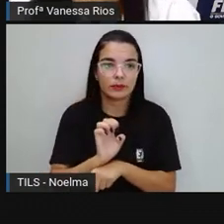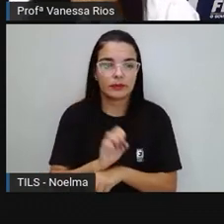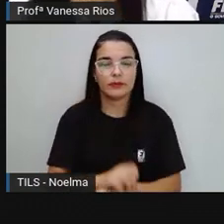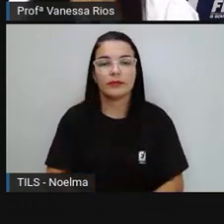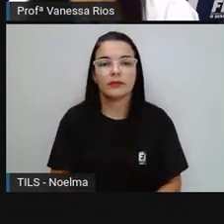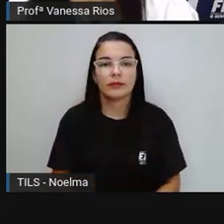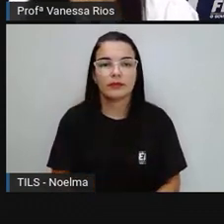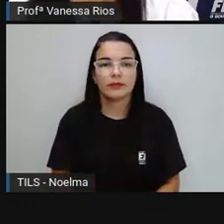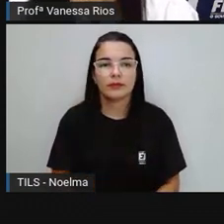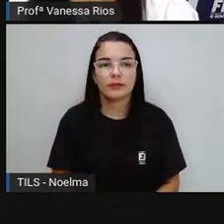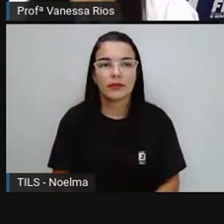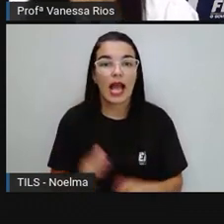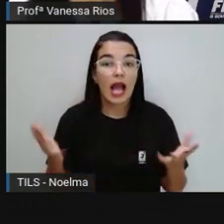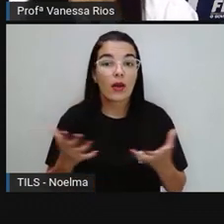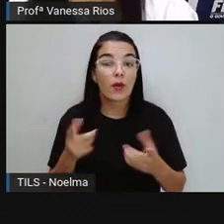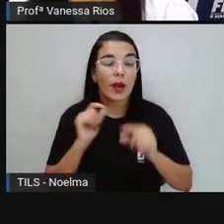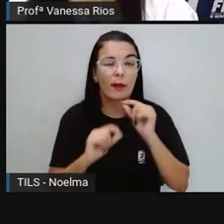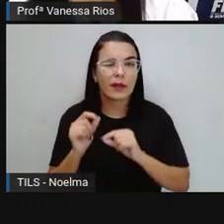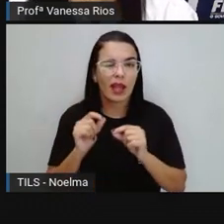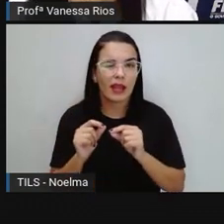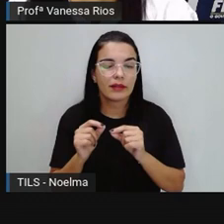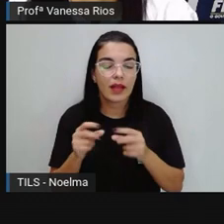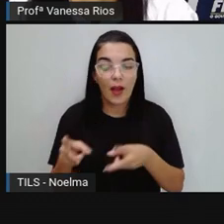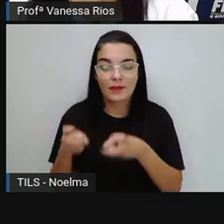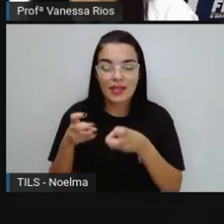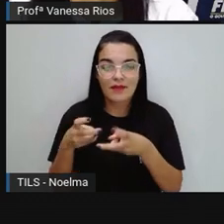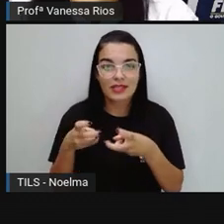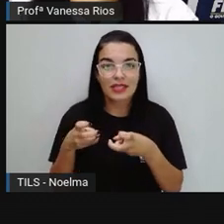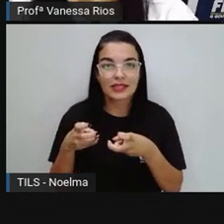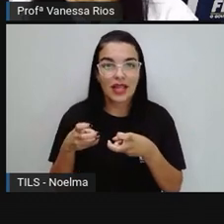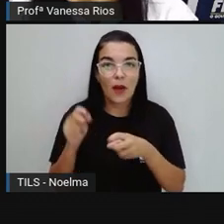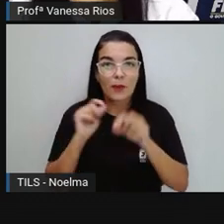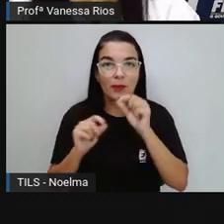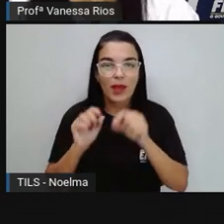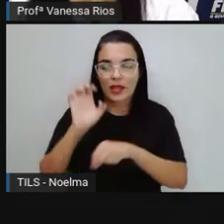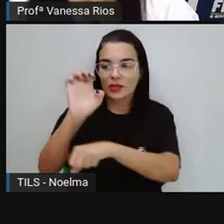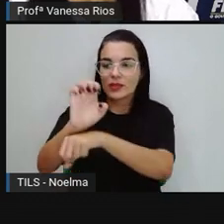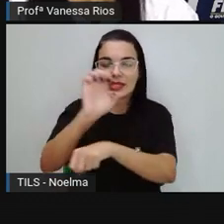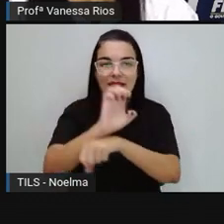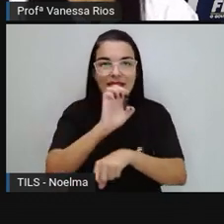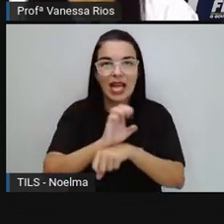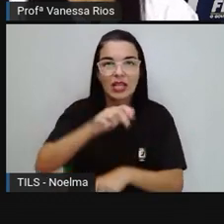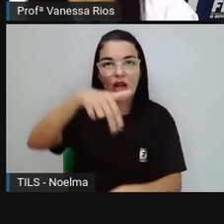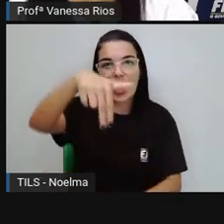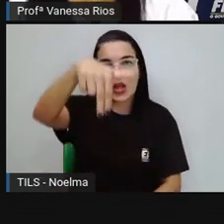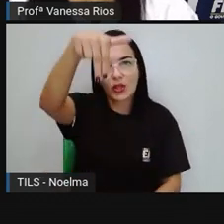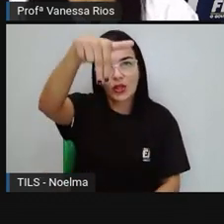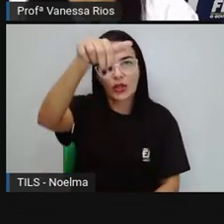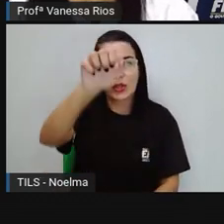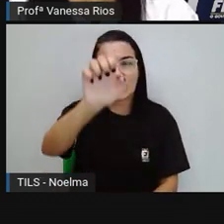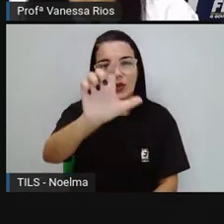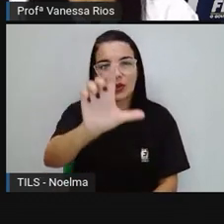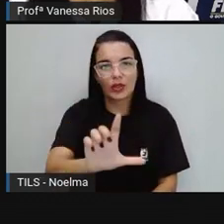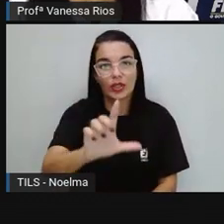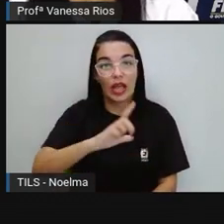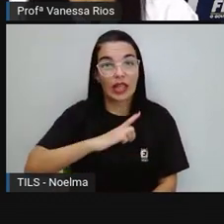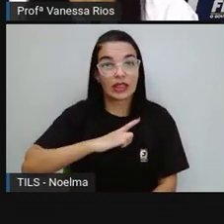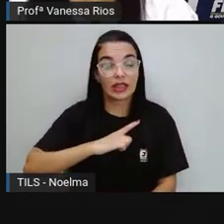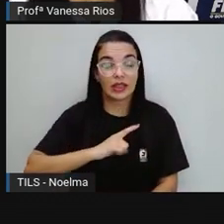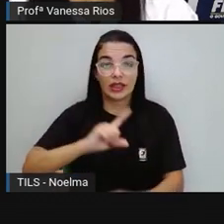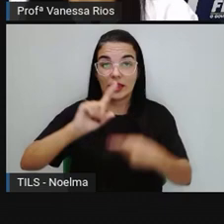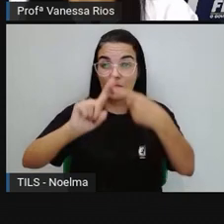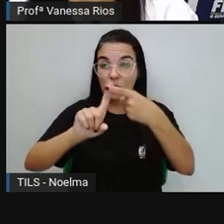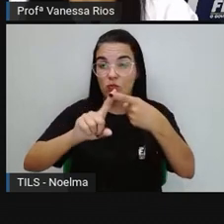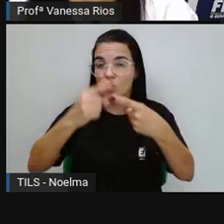E a prova vai fazer, agora, a observação do estado do nordeste. Percebendo aí que é composta por um,